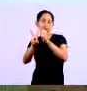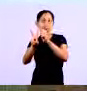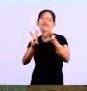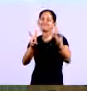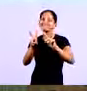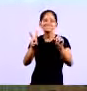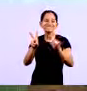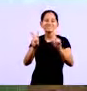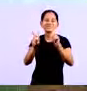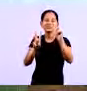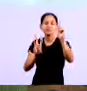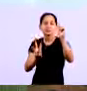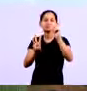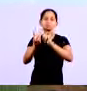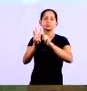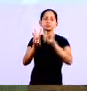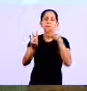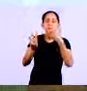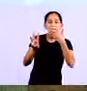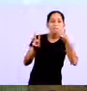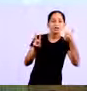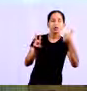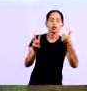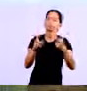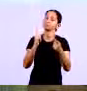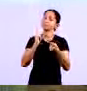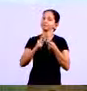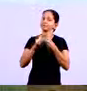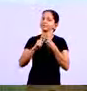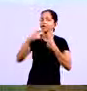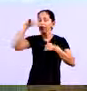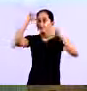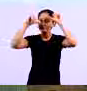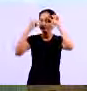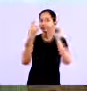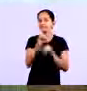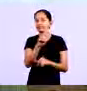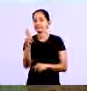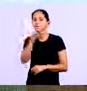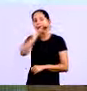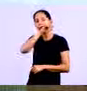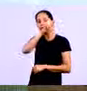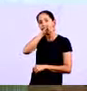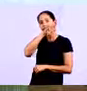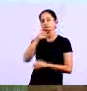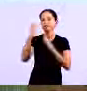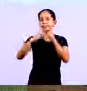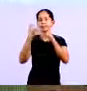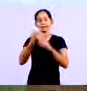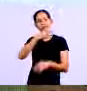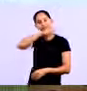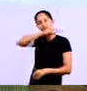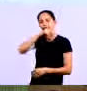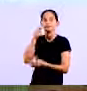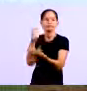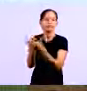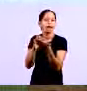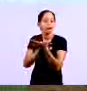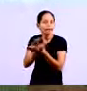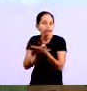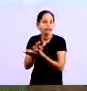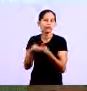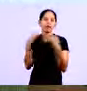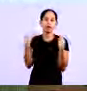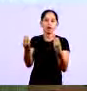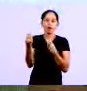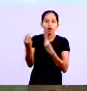Mas isso tudo deve ser feito para evitar que você se torne inadimplente, fique com o nome da empresa sujo ou o seu nome sujo, e que você se prejudique junto